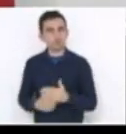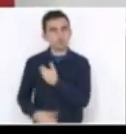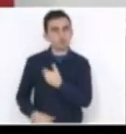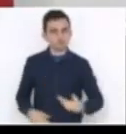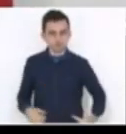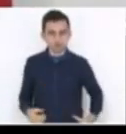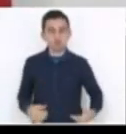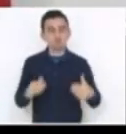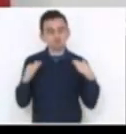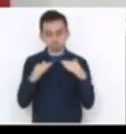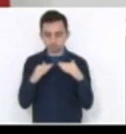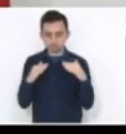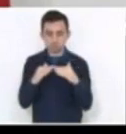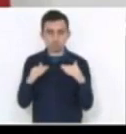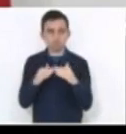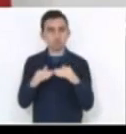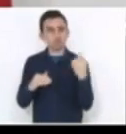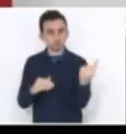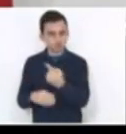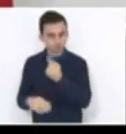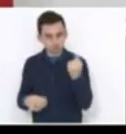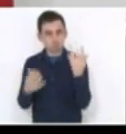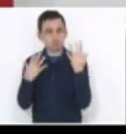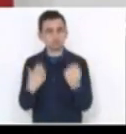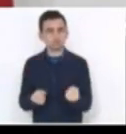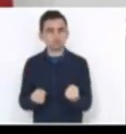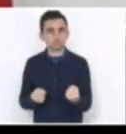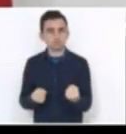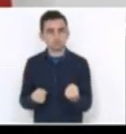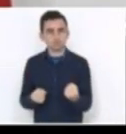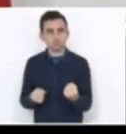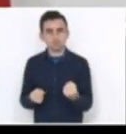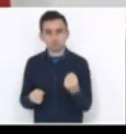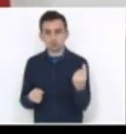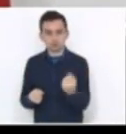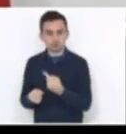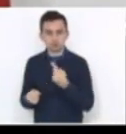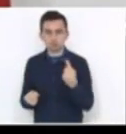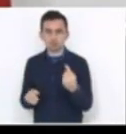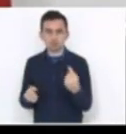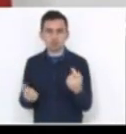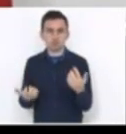concorda, nós concordamos, nós não estamos onerando o Estado.